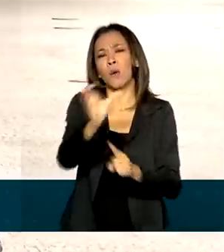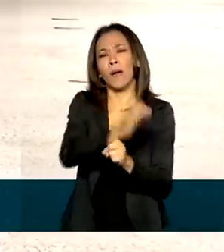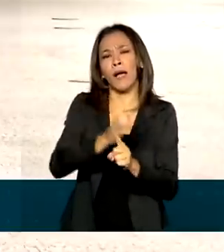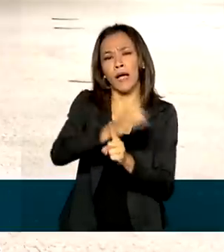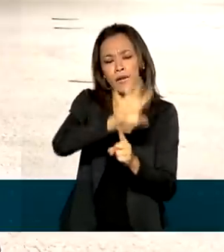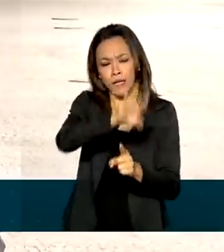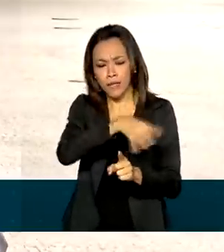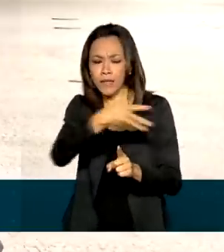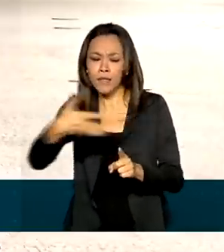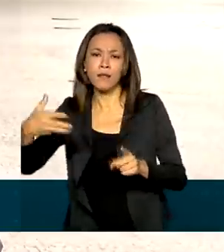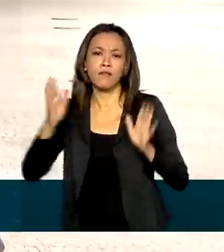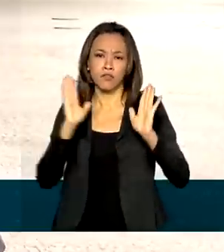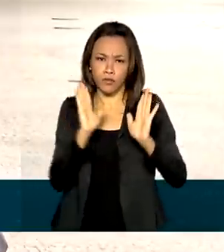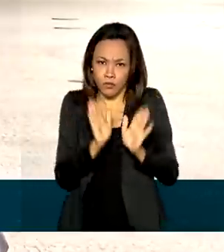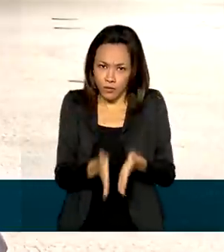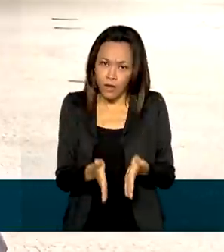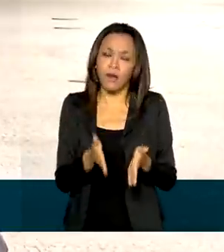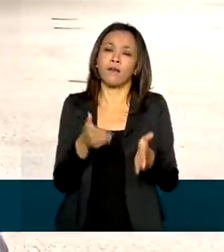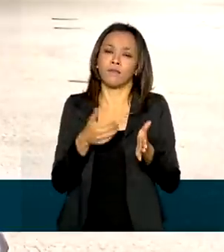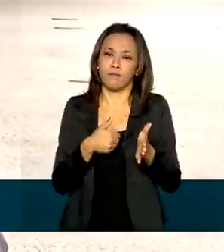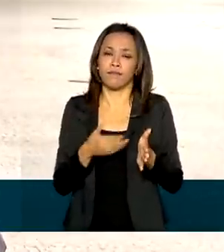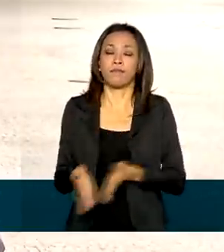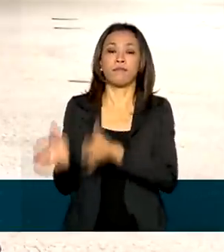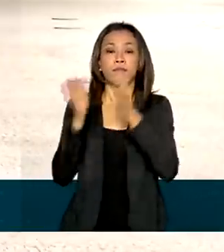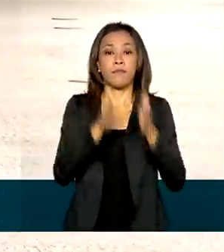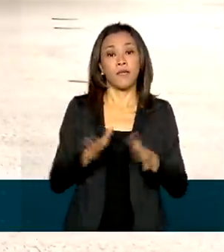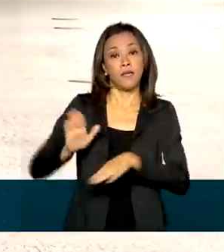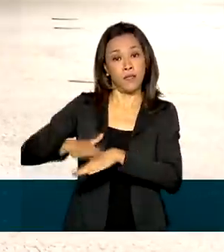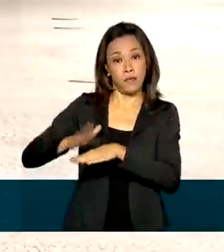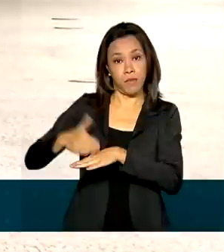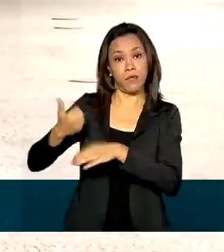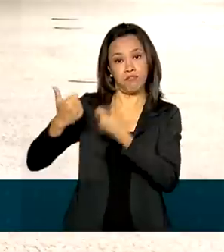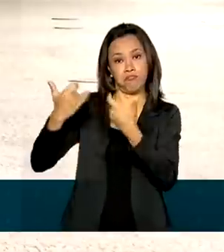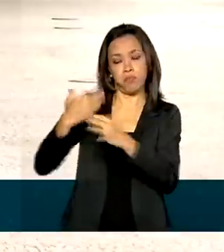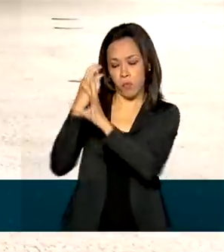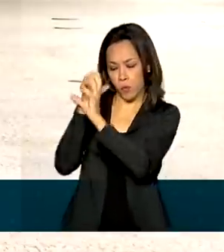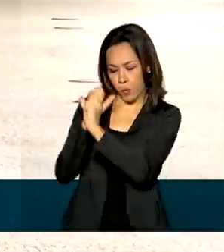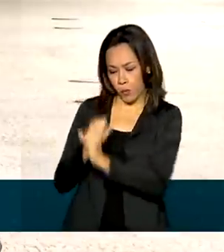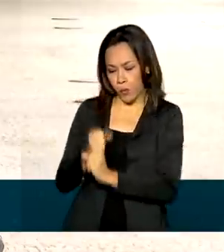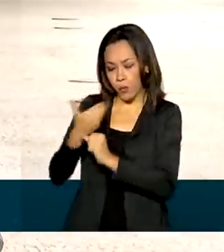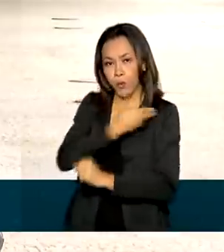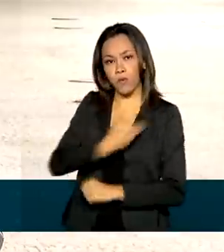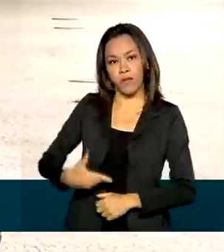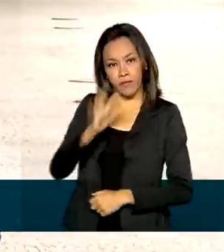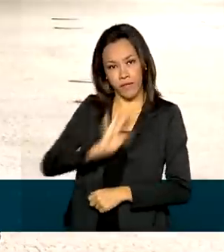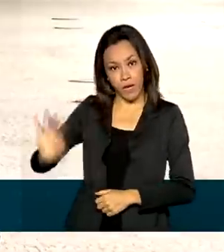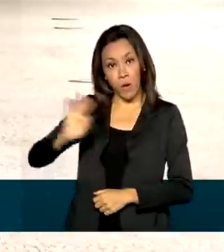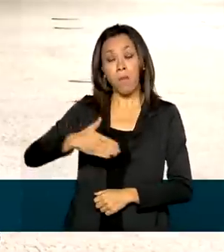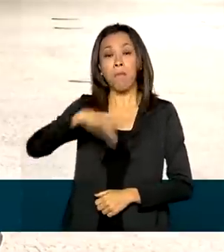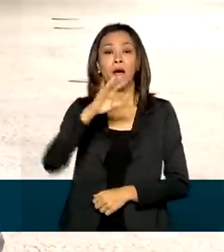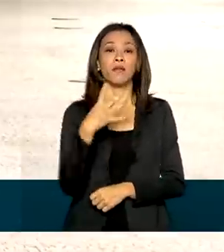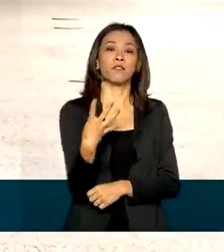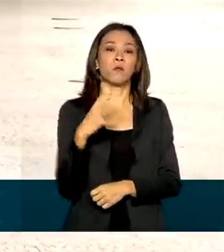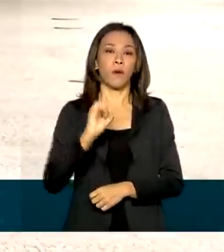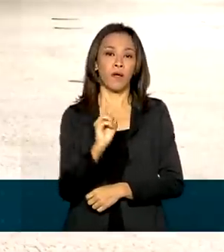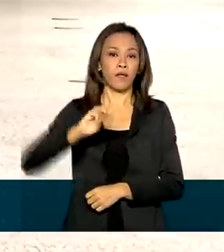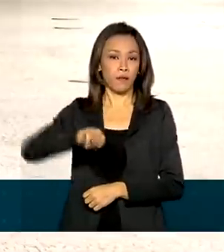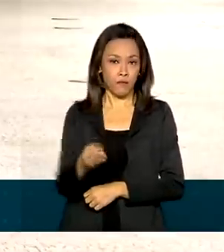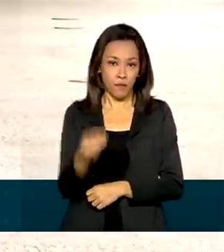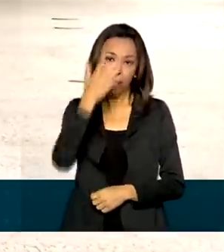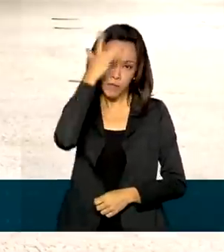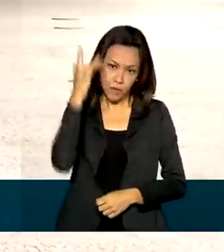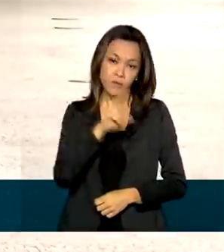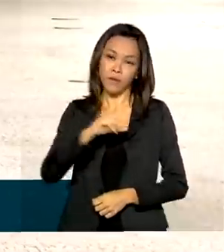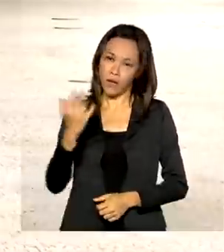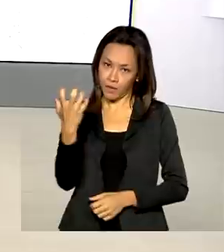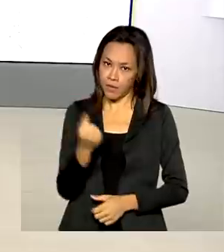do programa. E de acordo com o governo federal, de acordo com o cálculo do governo federal, mais de 40 milhões de famílias vão receber o auxílio.